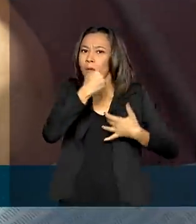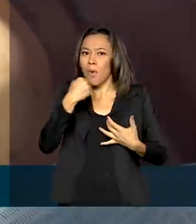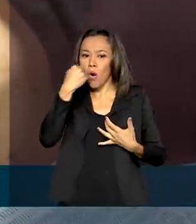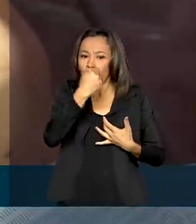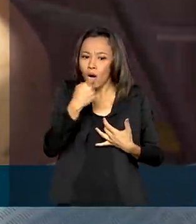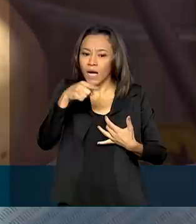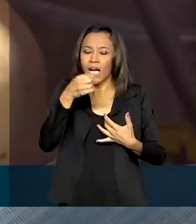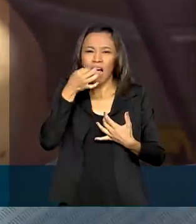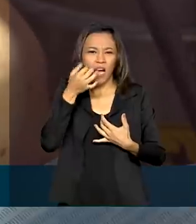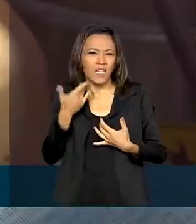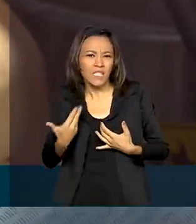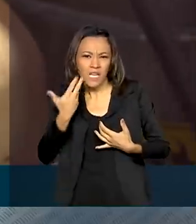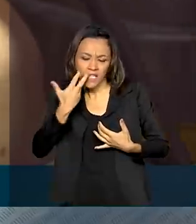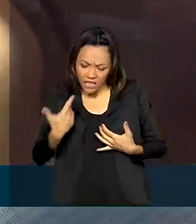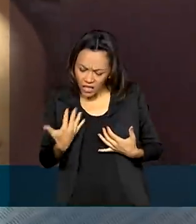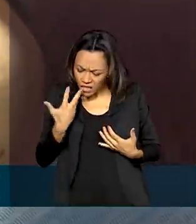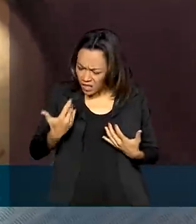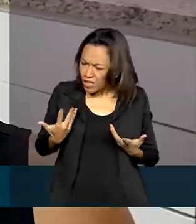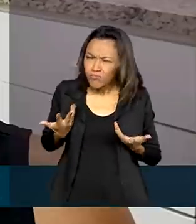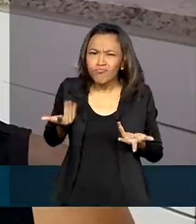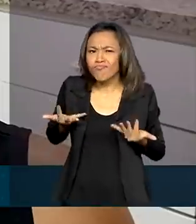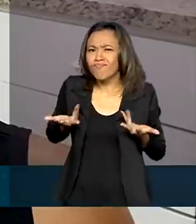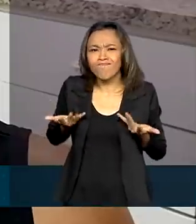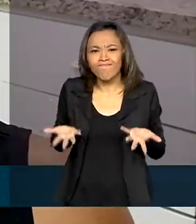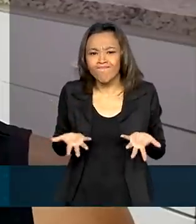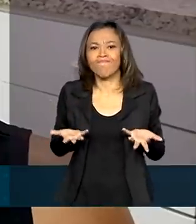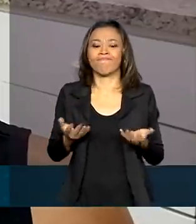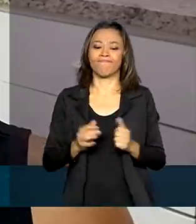sangramentos sem causa conhecida.